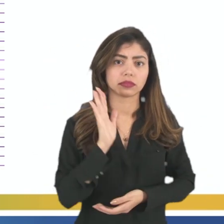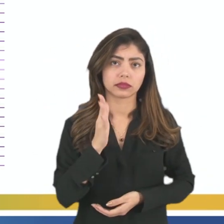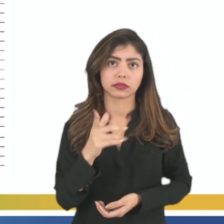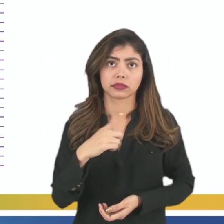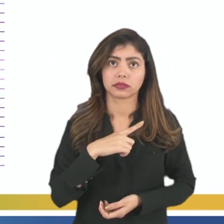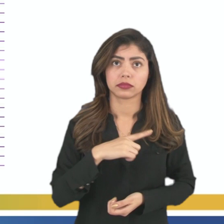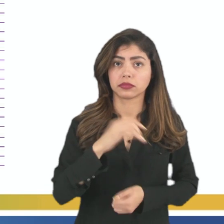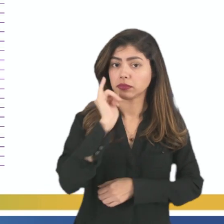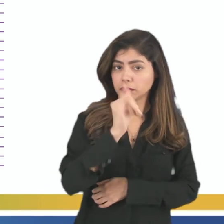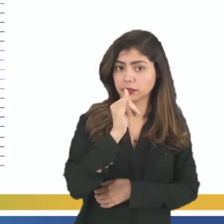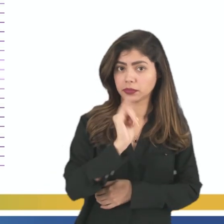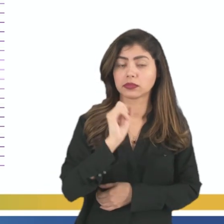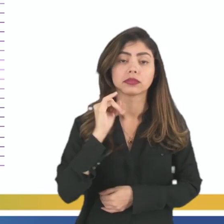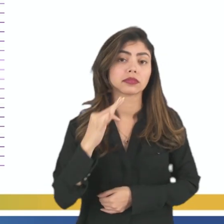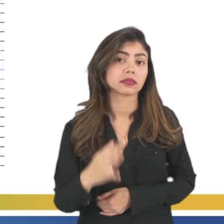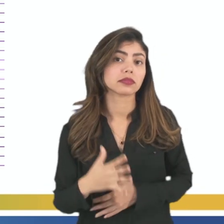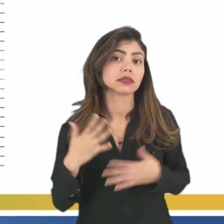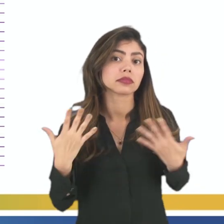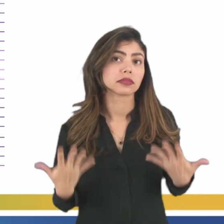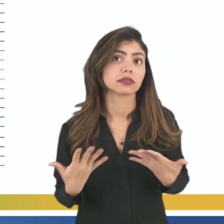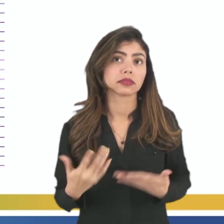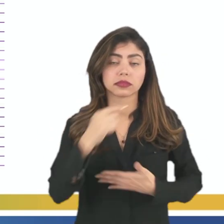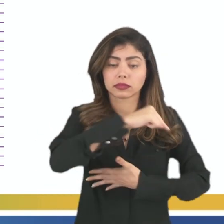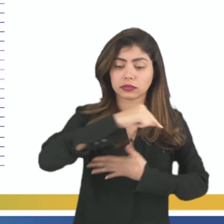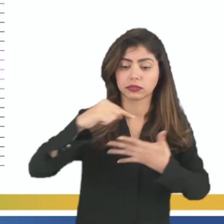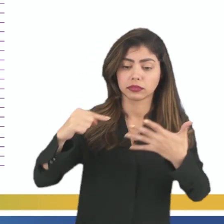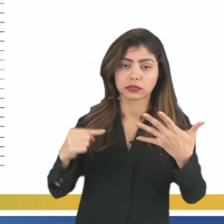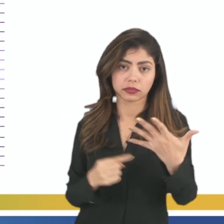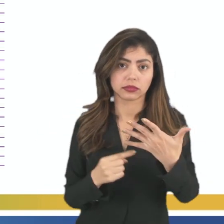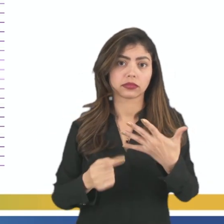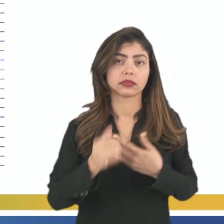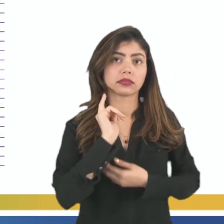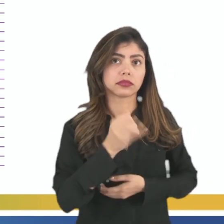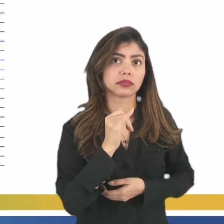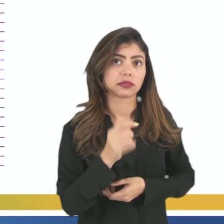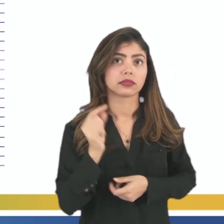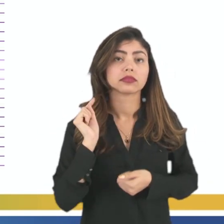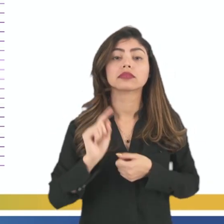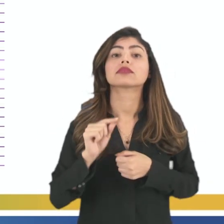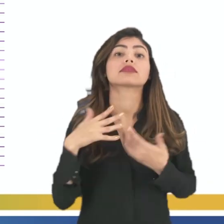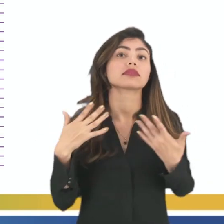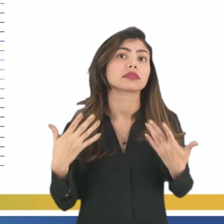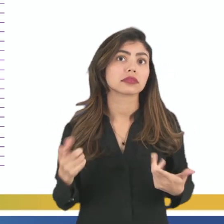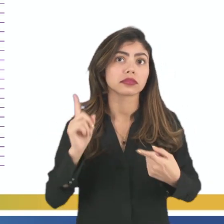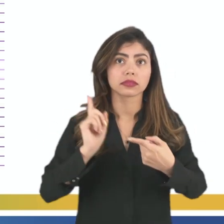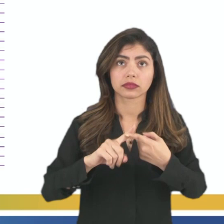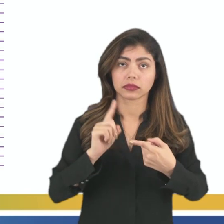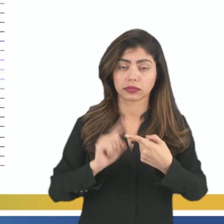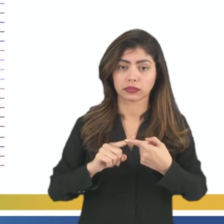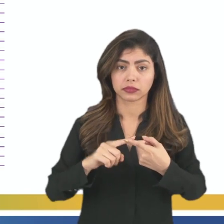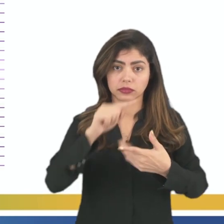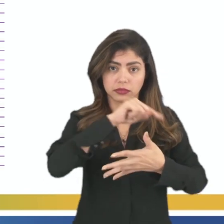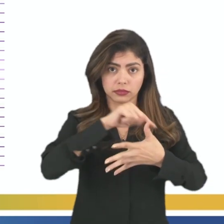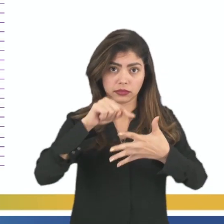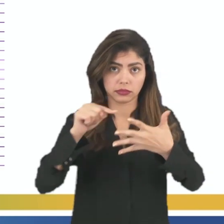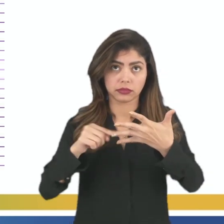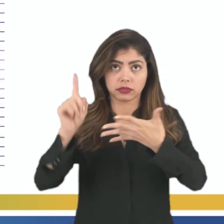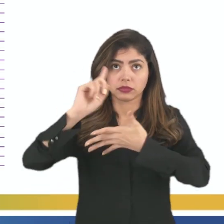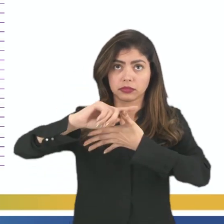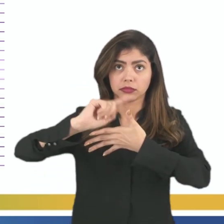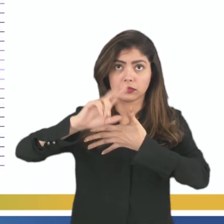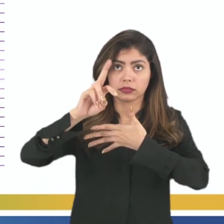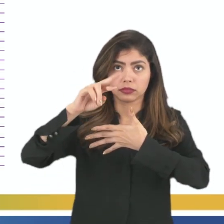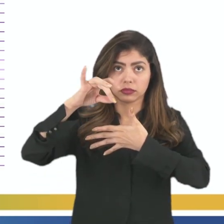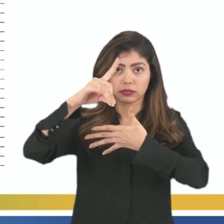de narração, nós temos os elementos da narrativa, e os elementos da narrativa são cinco. Primeiro